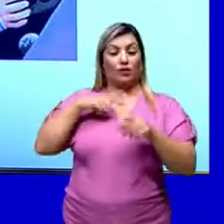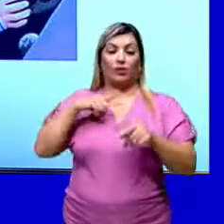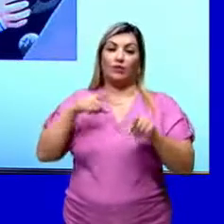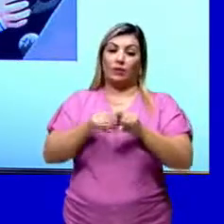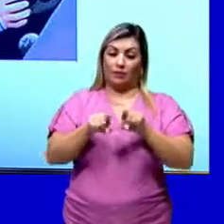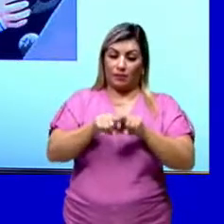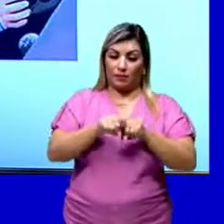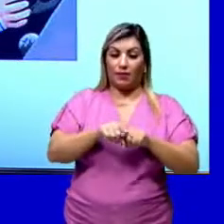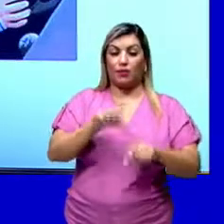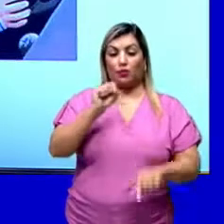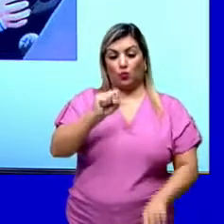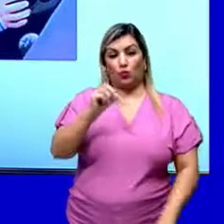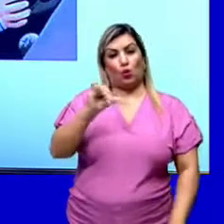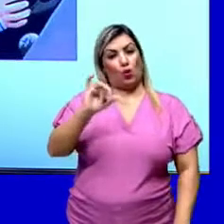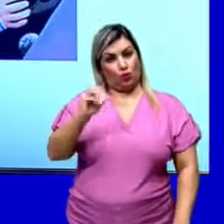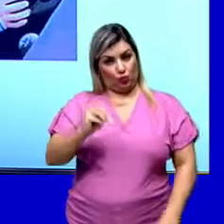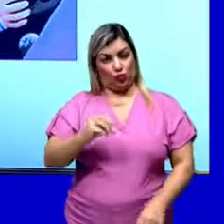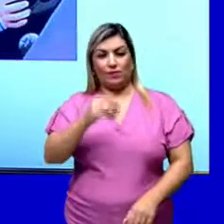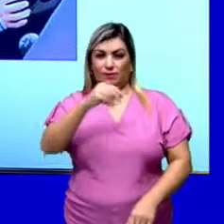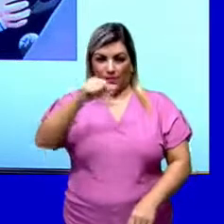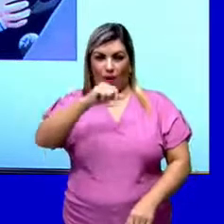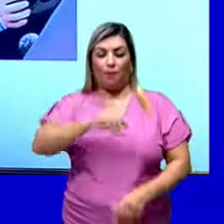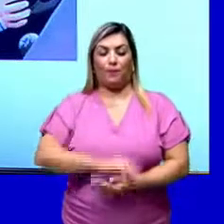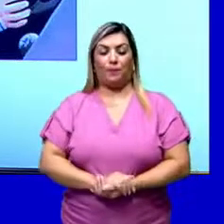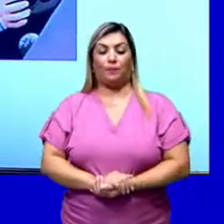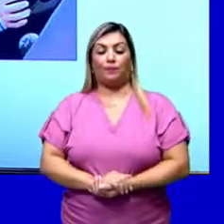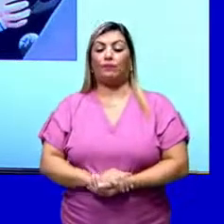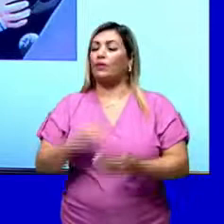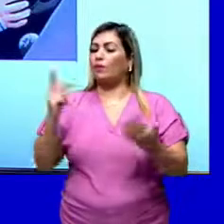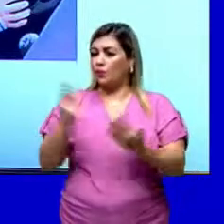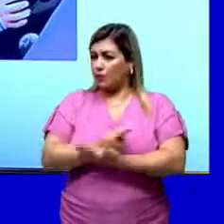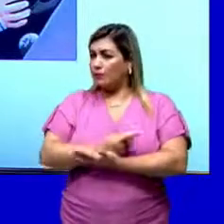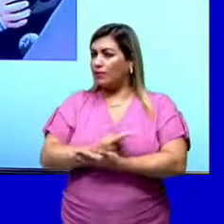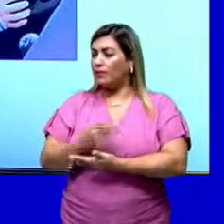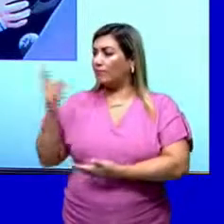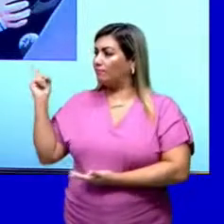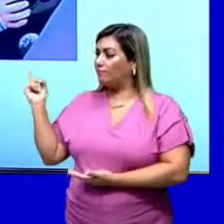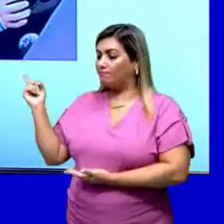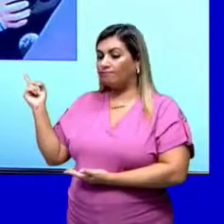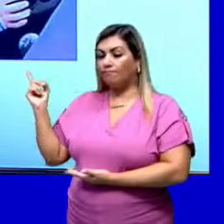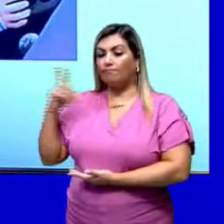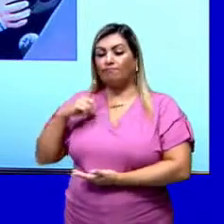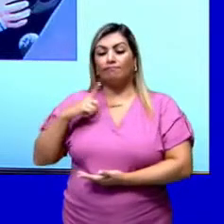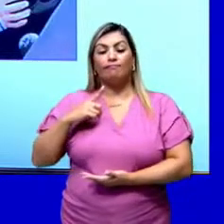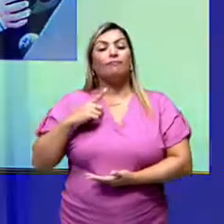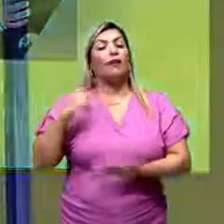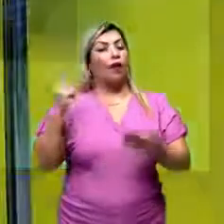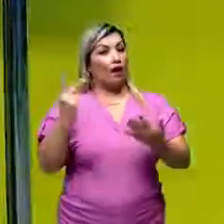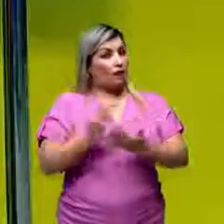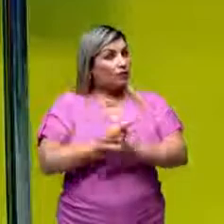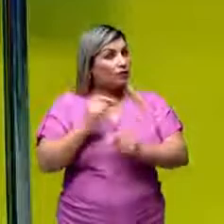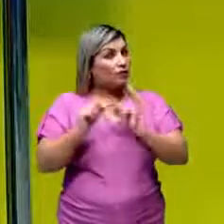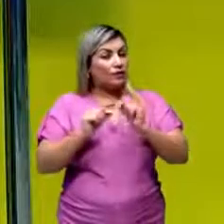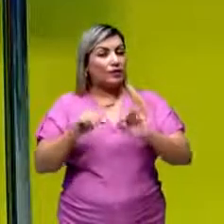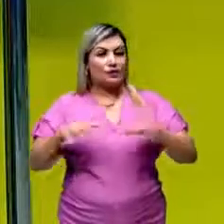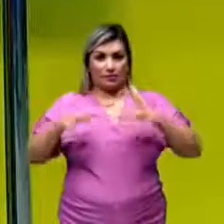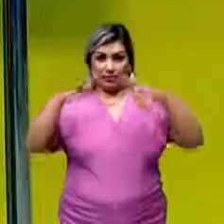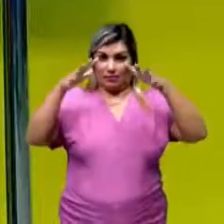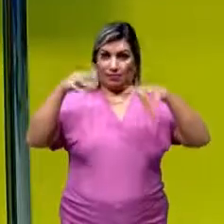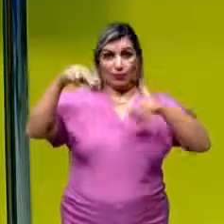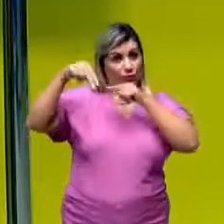sólido ali. Então, o que acontece dentro desse airbag aí? Essa reação de decomposição vai fazer com que esse